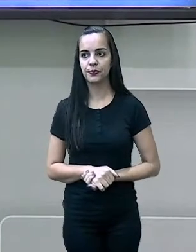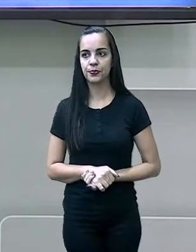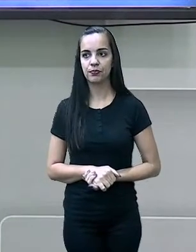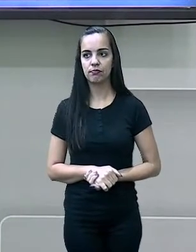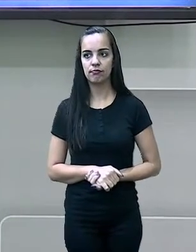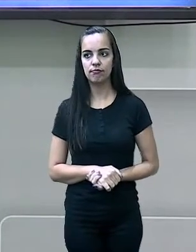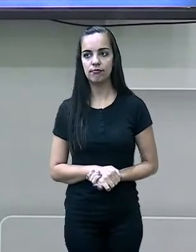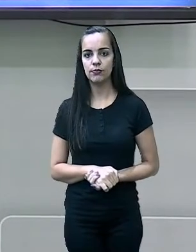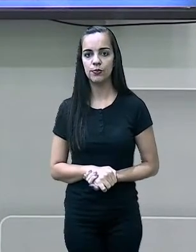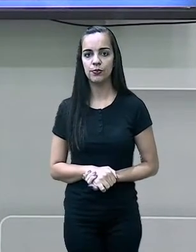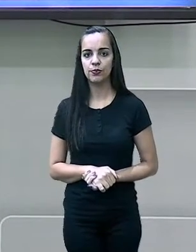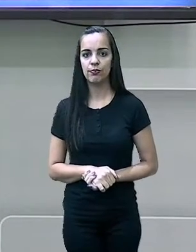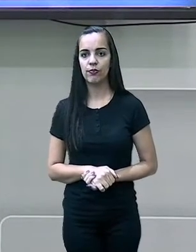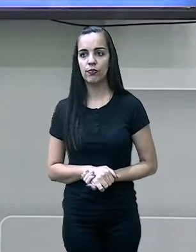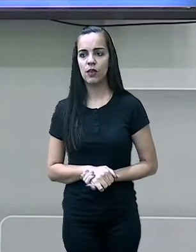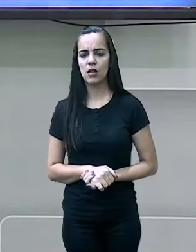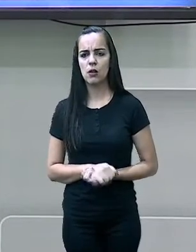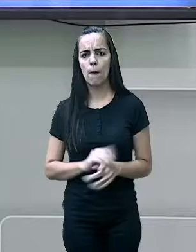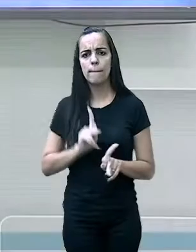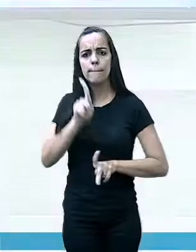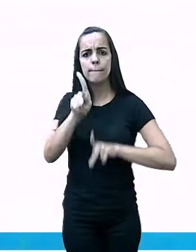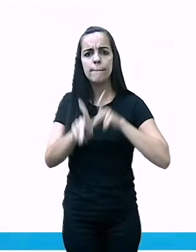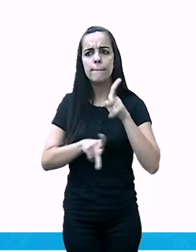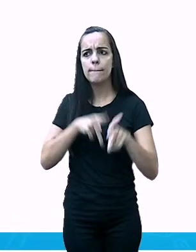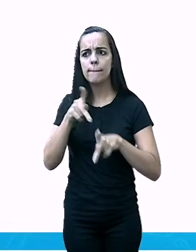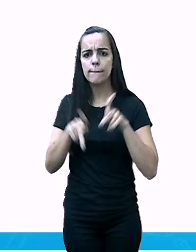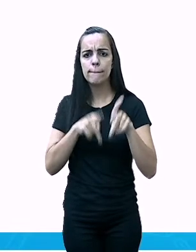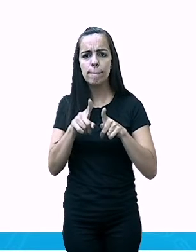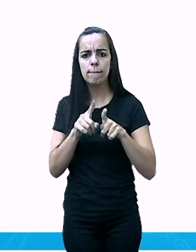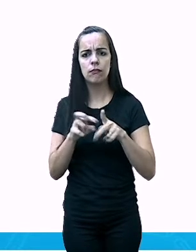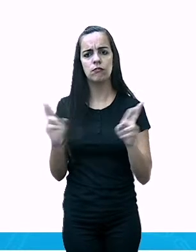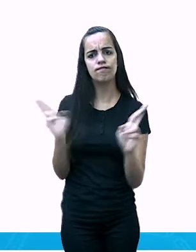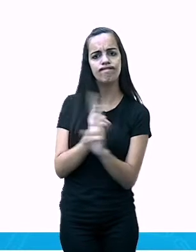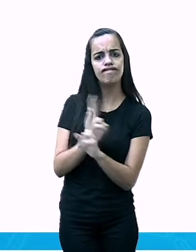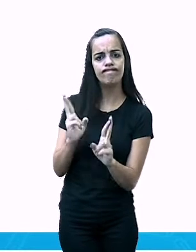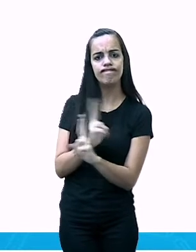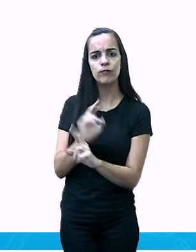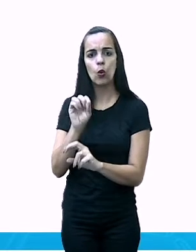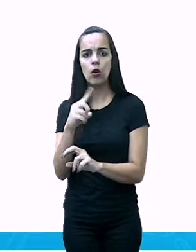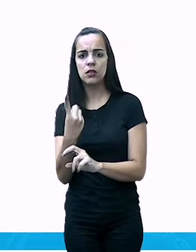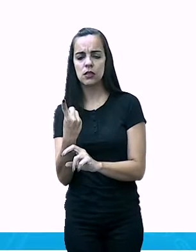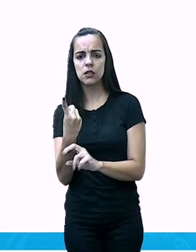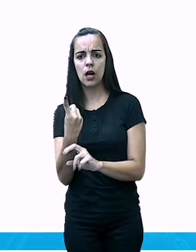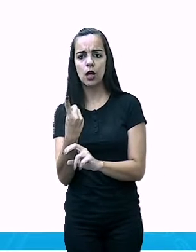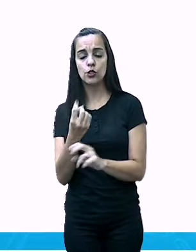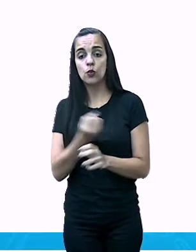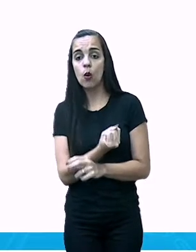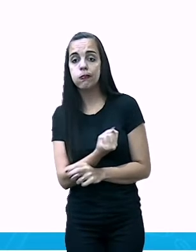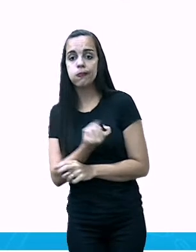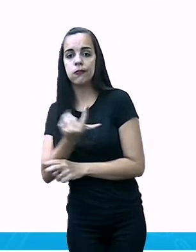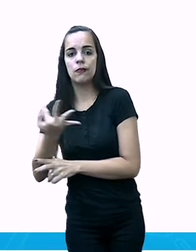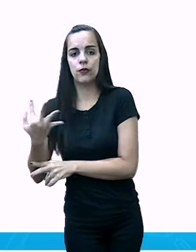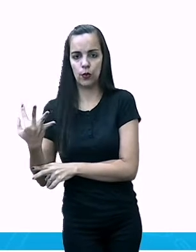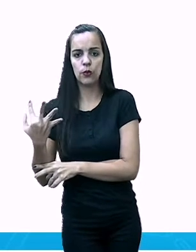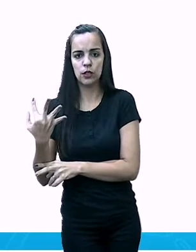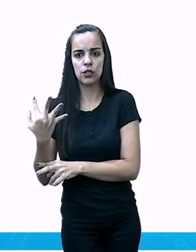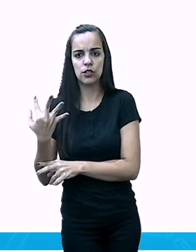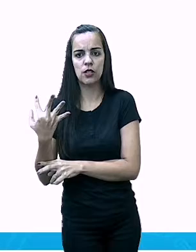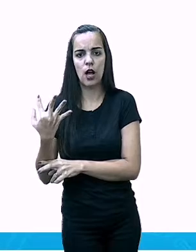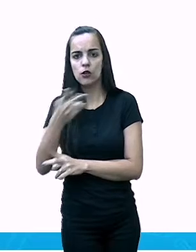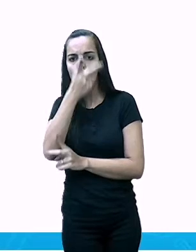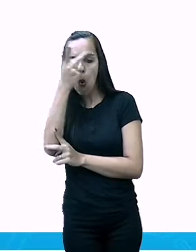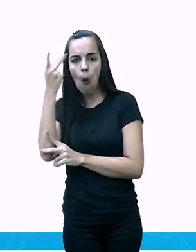Então, população relativa ou densidade demográfica.